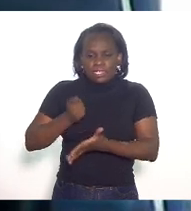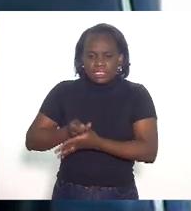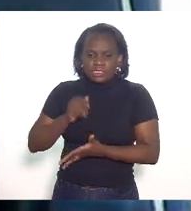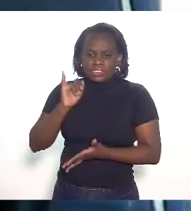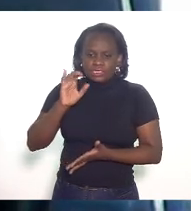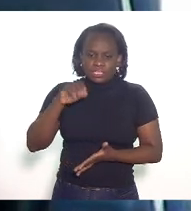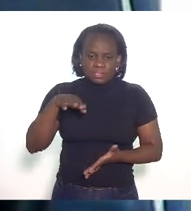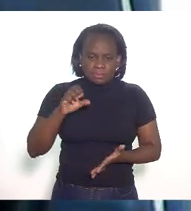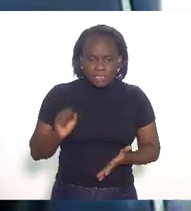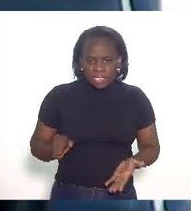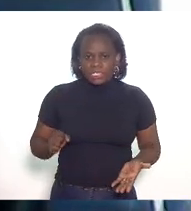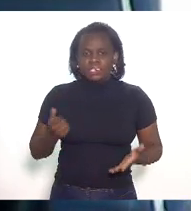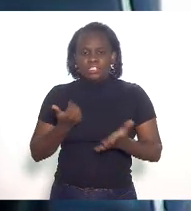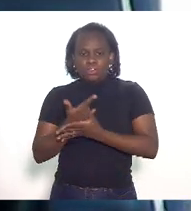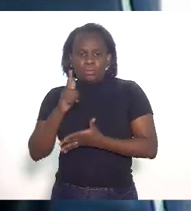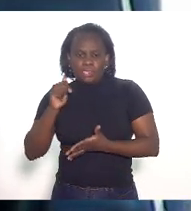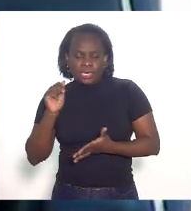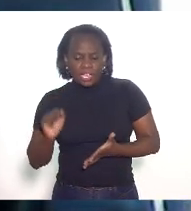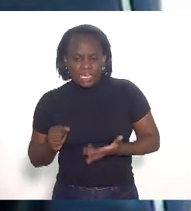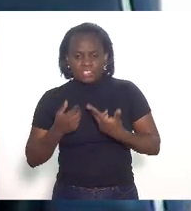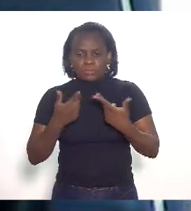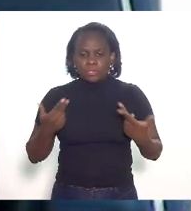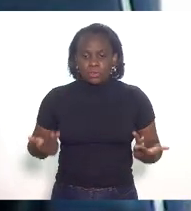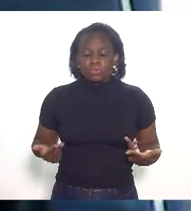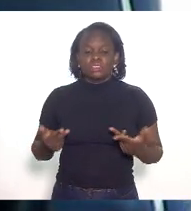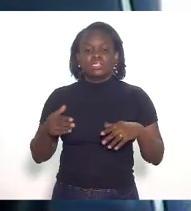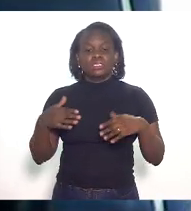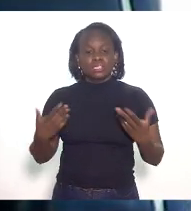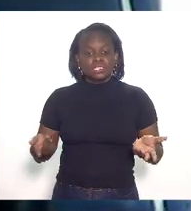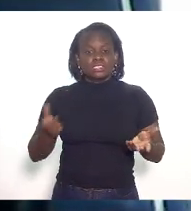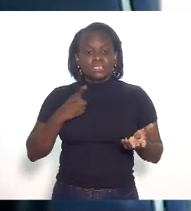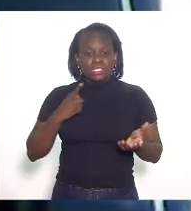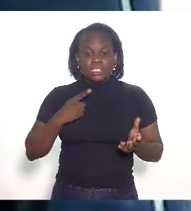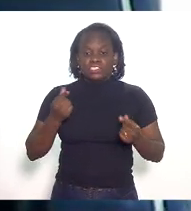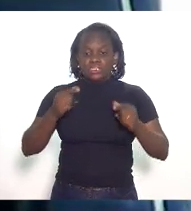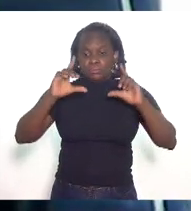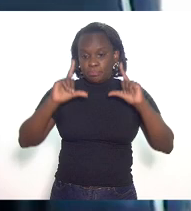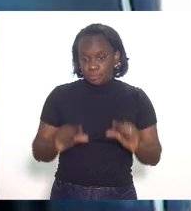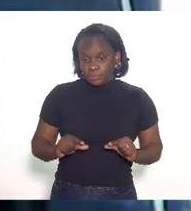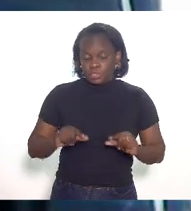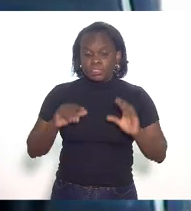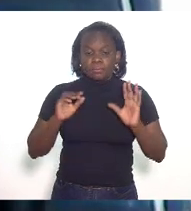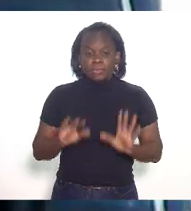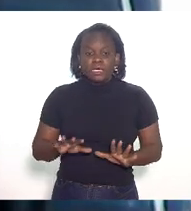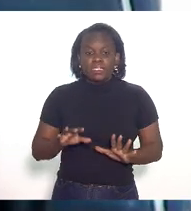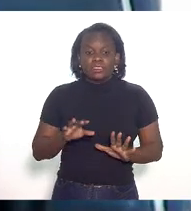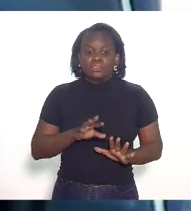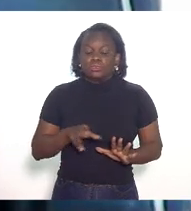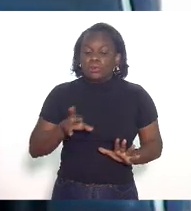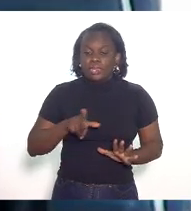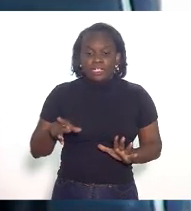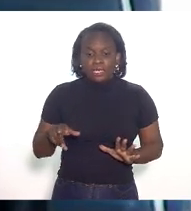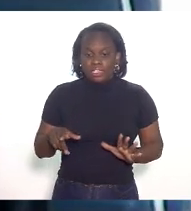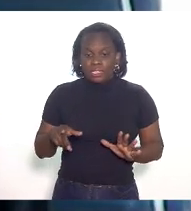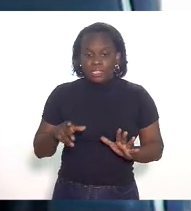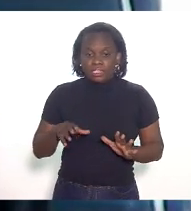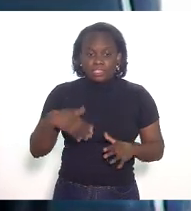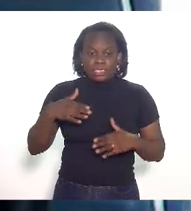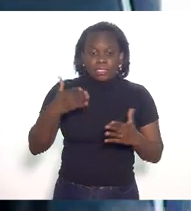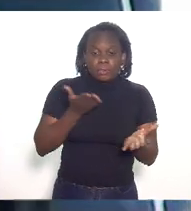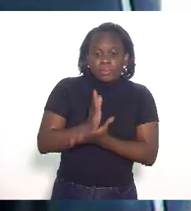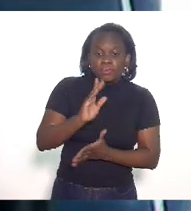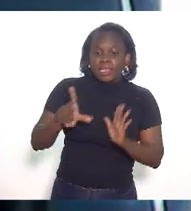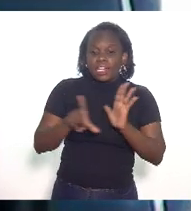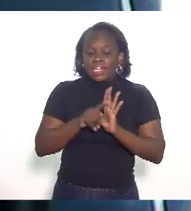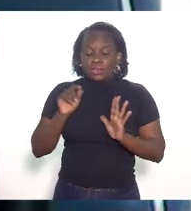quando compra o gás alguma coisa e tem essa queda de arrecadação a questão não é tanto o que vai se aprovar na